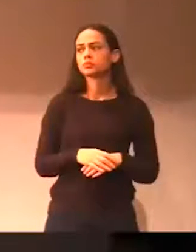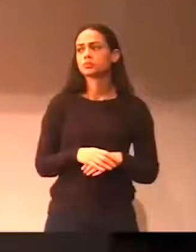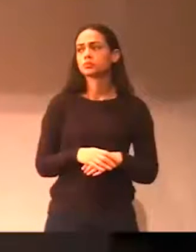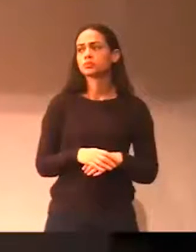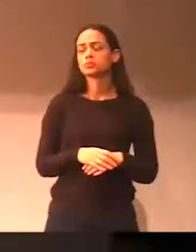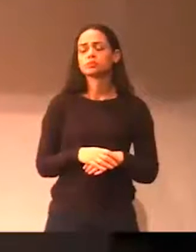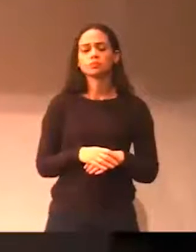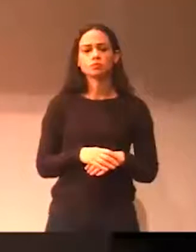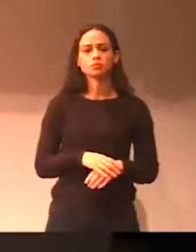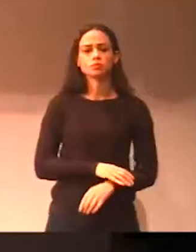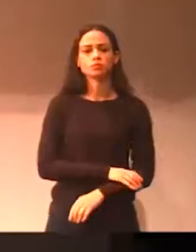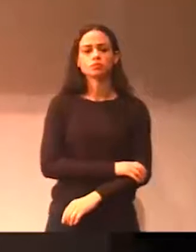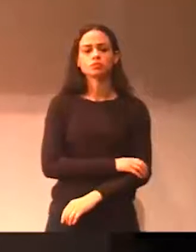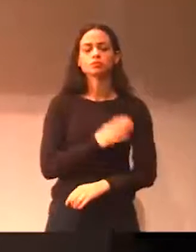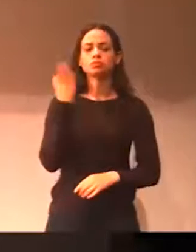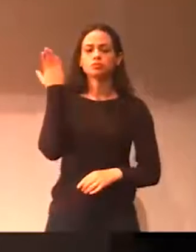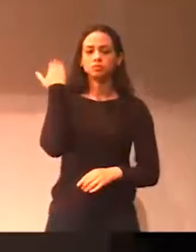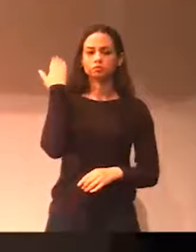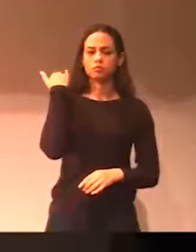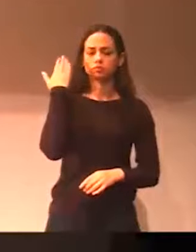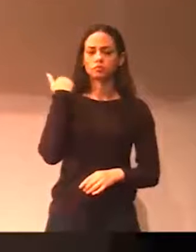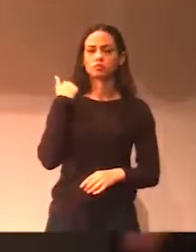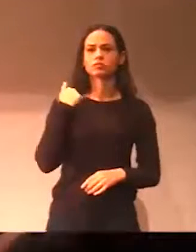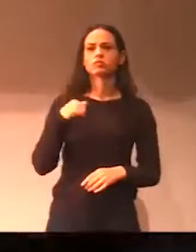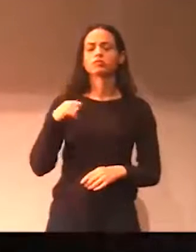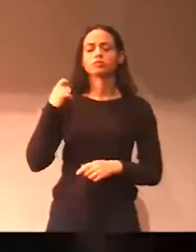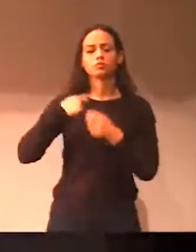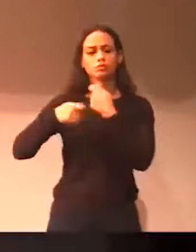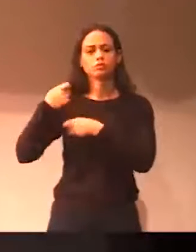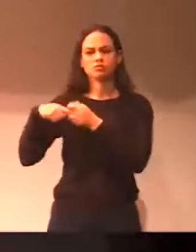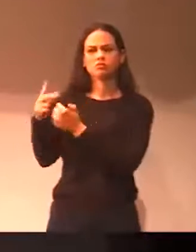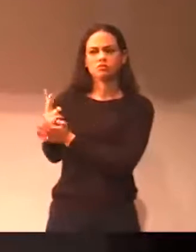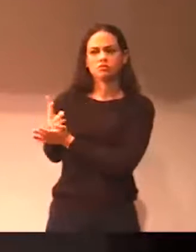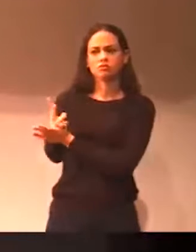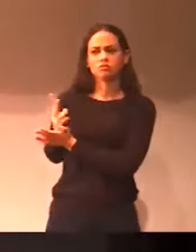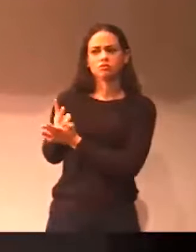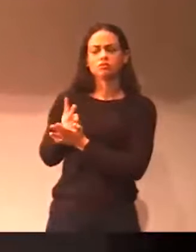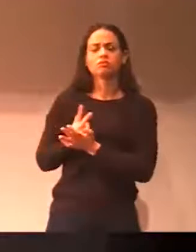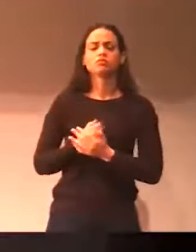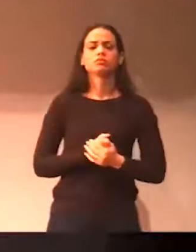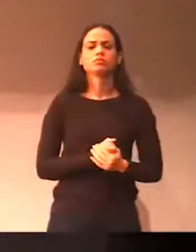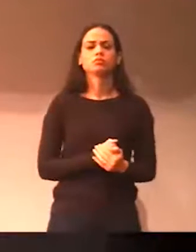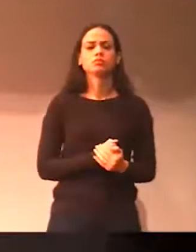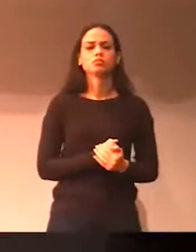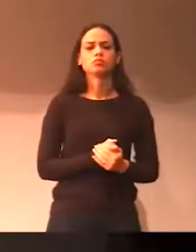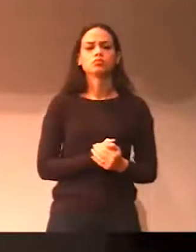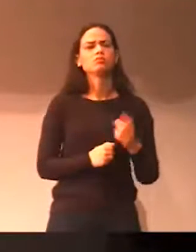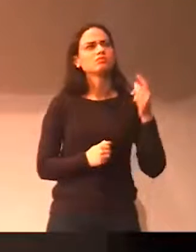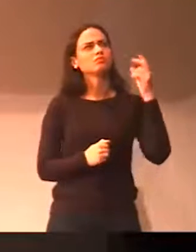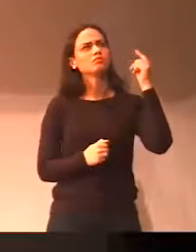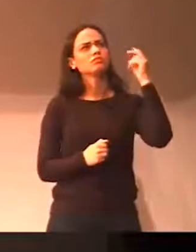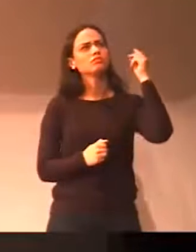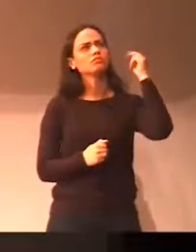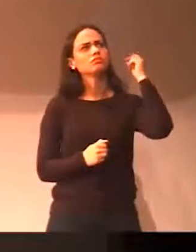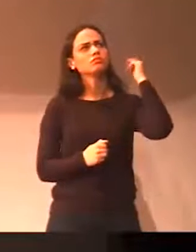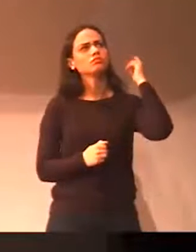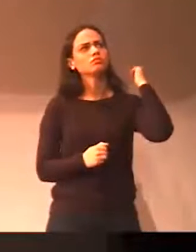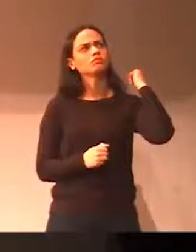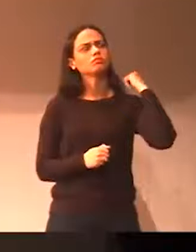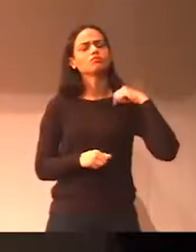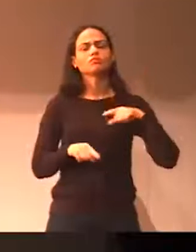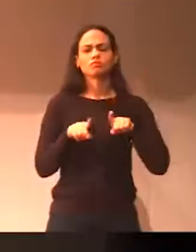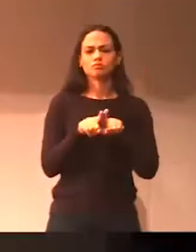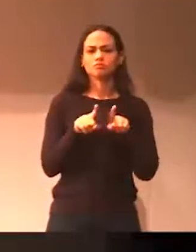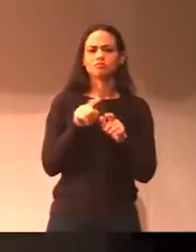tempo atrás, e até nessa mesma administração, eu fui esportista também, na minha época não tinha tanta fotografia, mas eu era magrinho, tinha